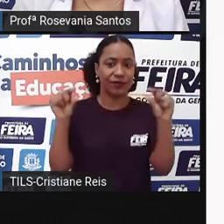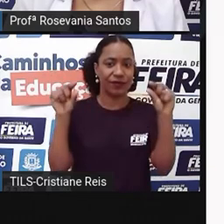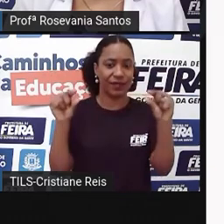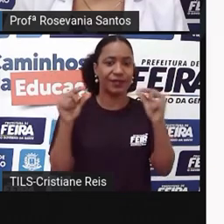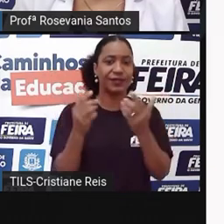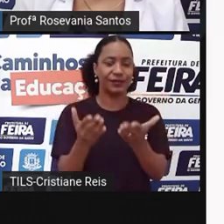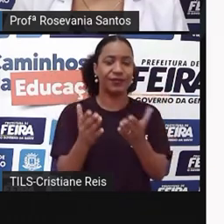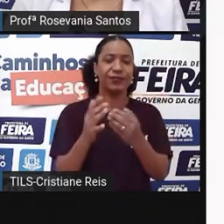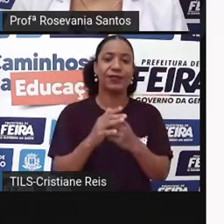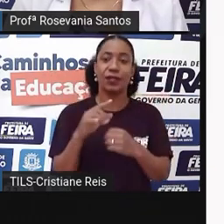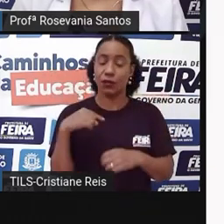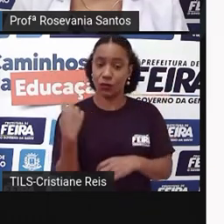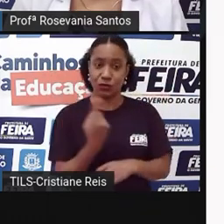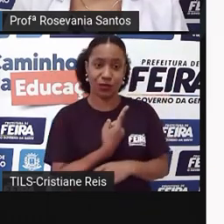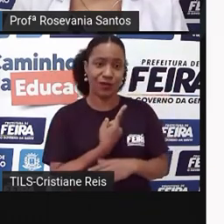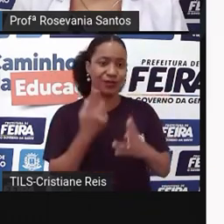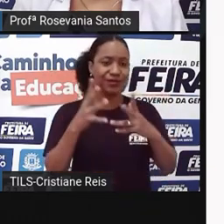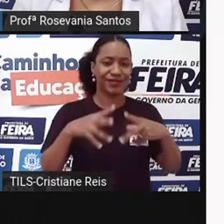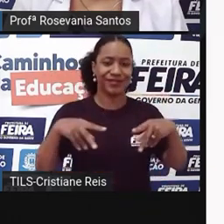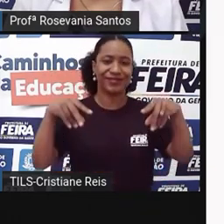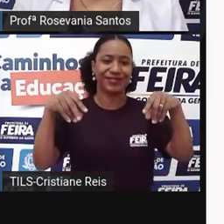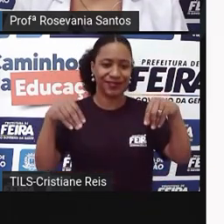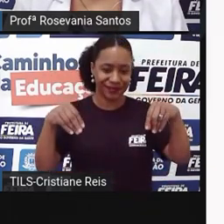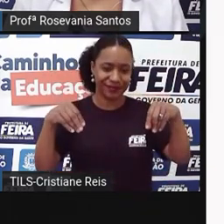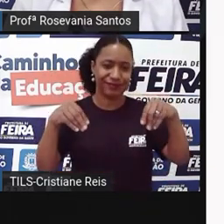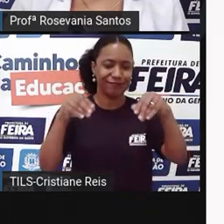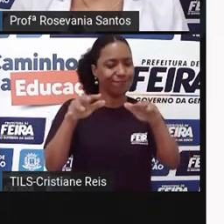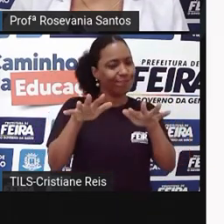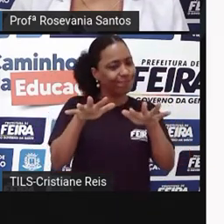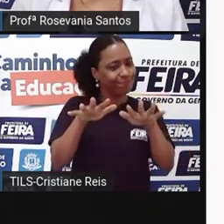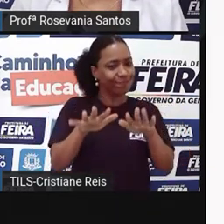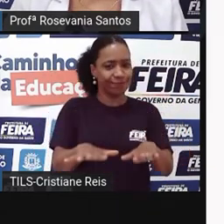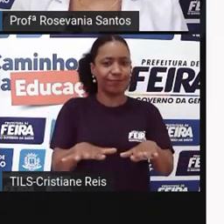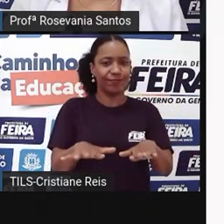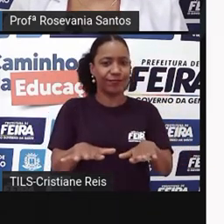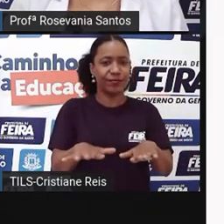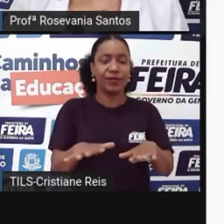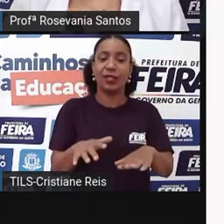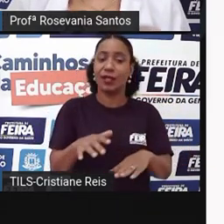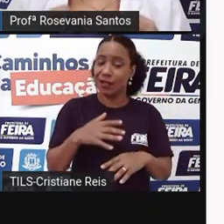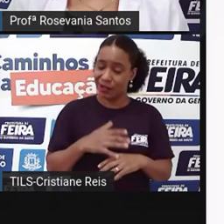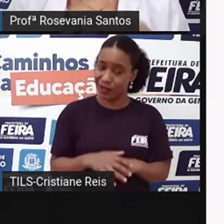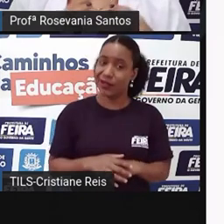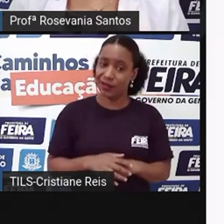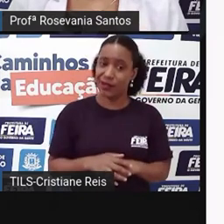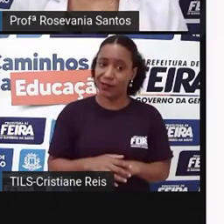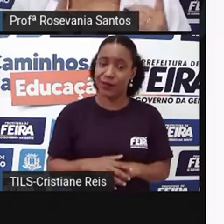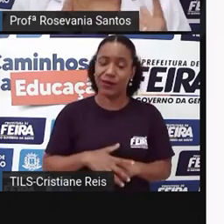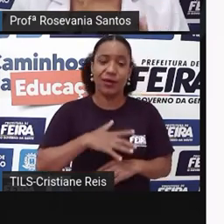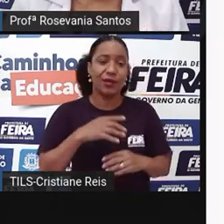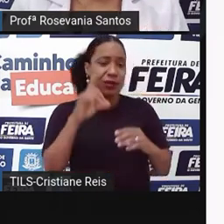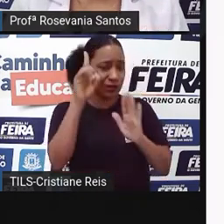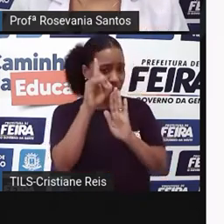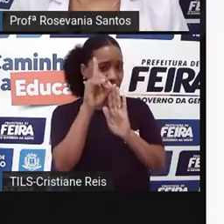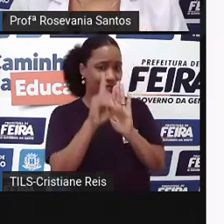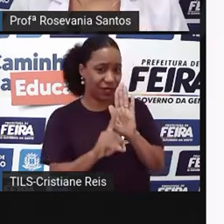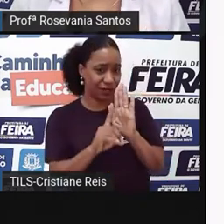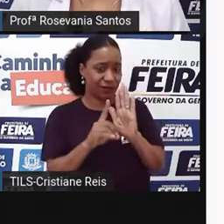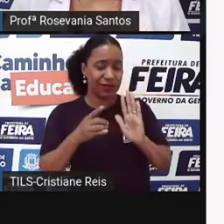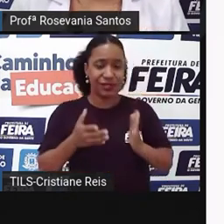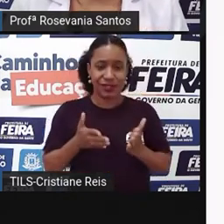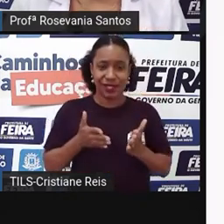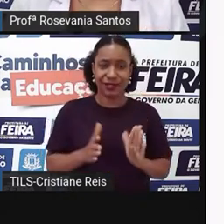territórios são aonde a gente quer ficar. Eu costumo dizer que a gente tem o direito de nascer,